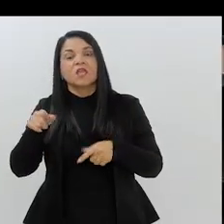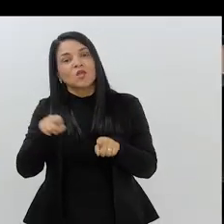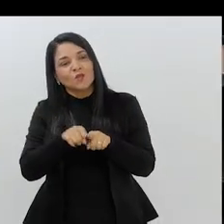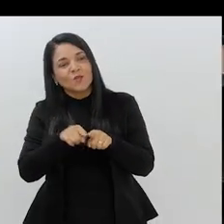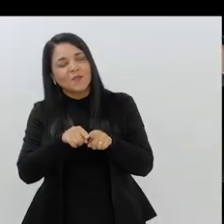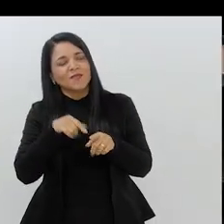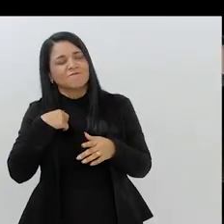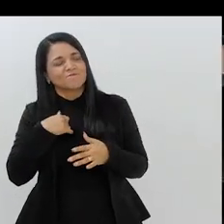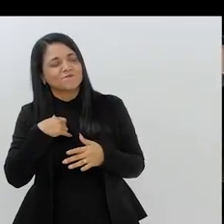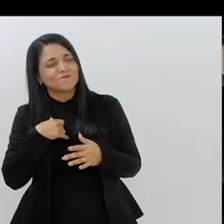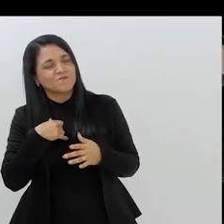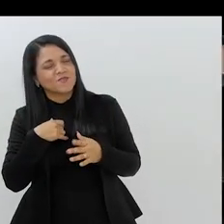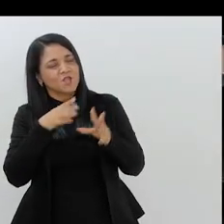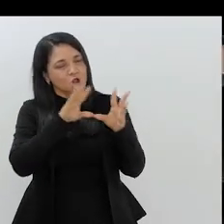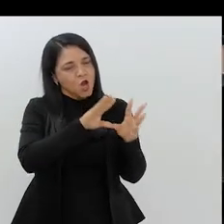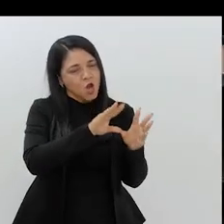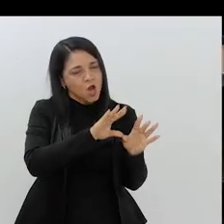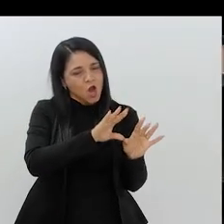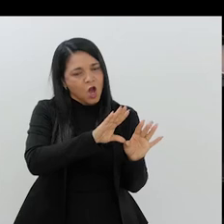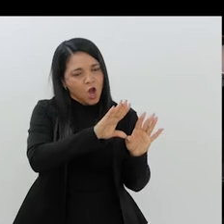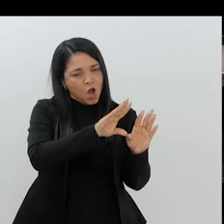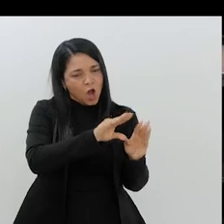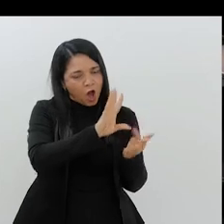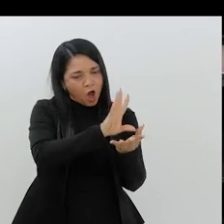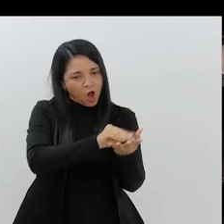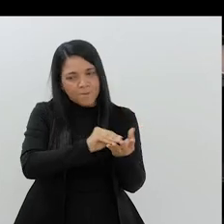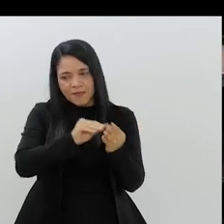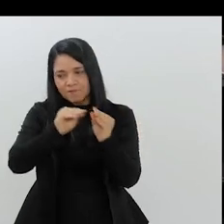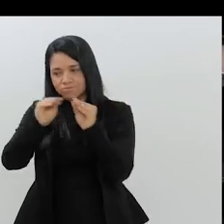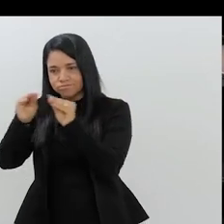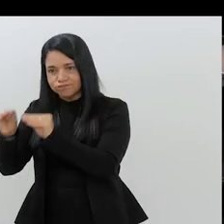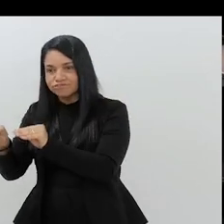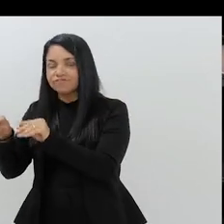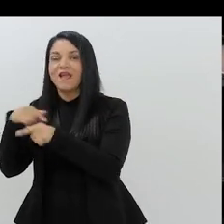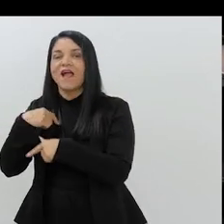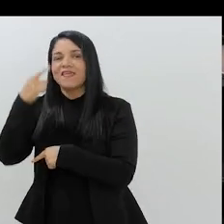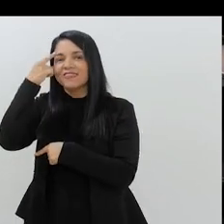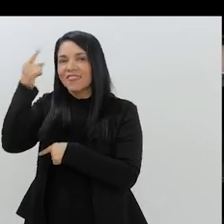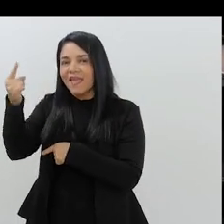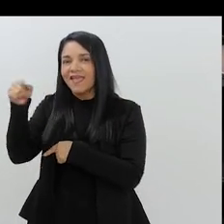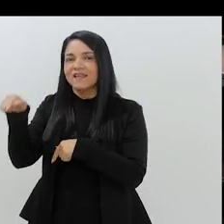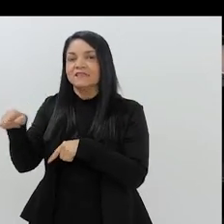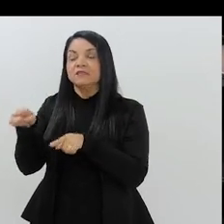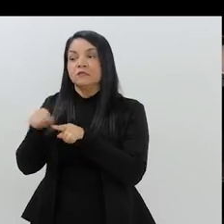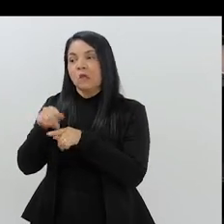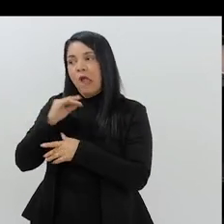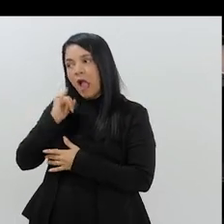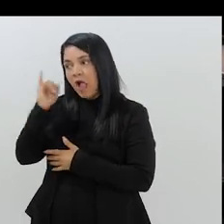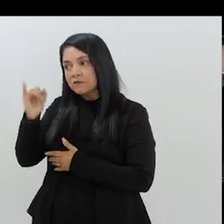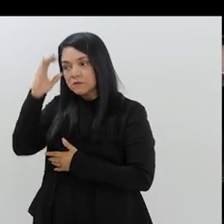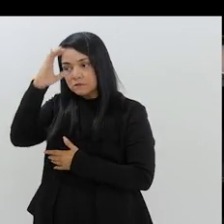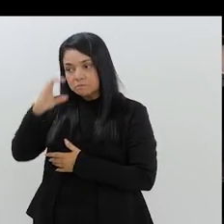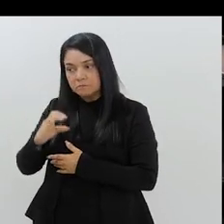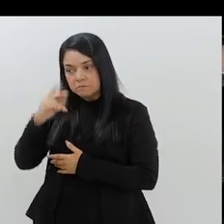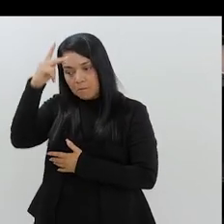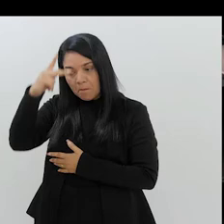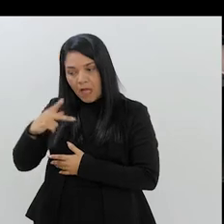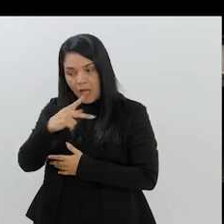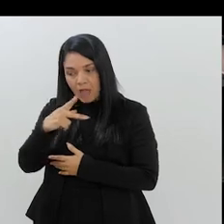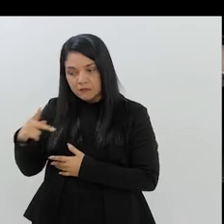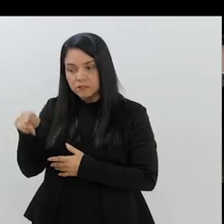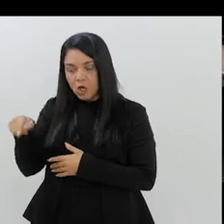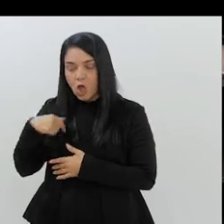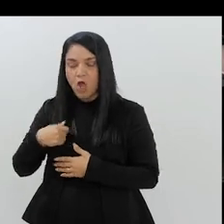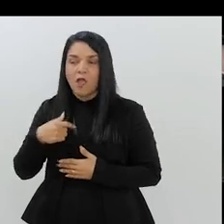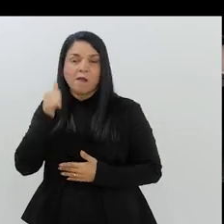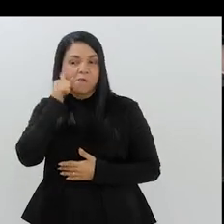dizer para você que eu roubatilhei essa ideia também e falei com o padre. Para a gente cortar aquelas criaturas que vão